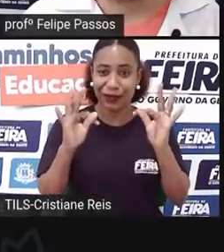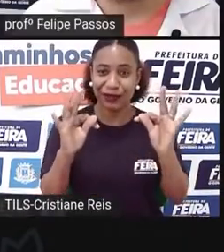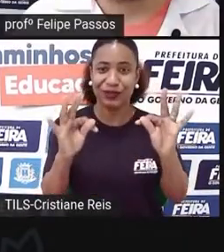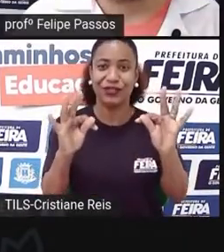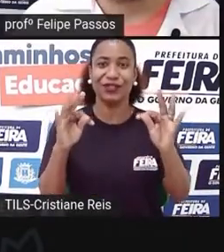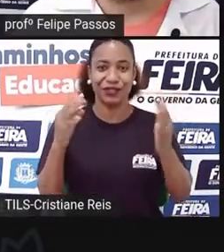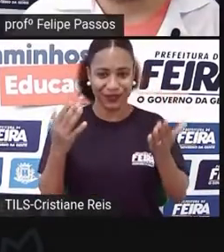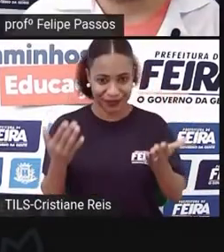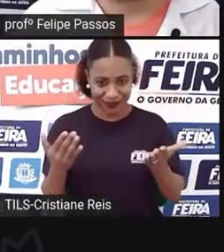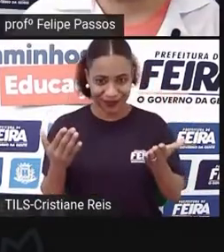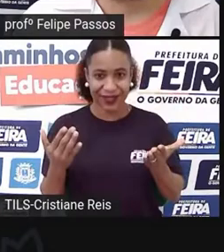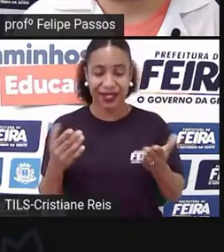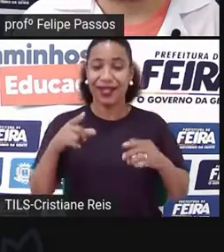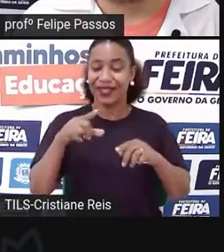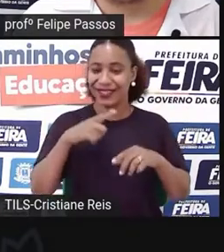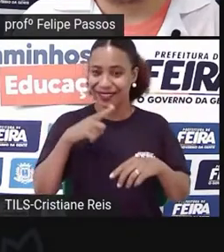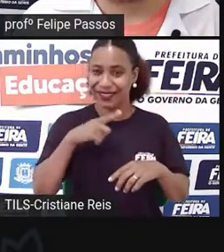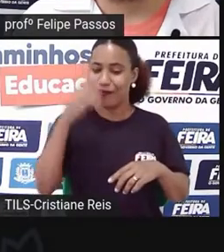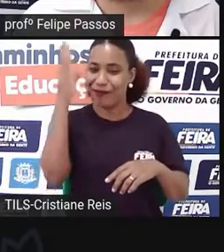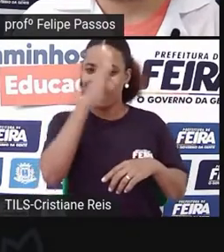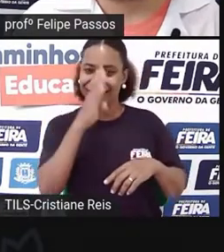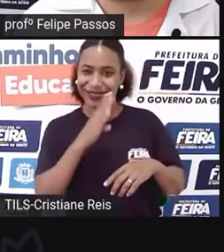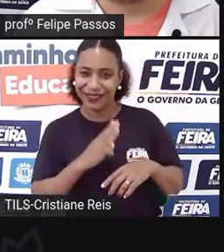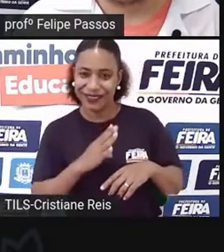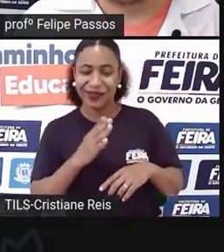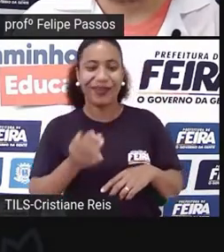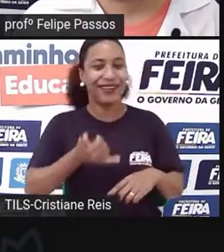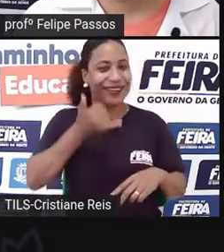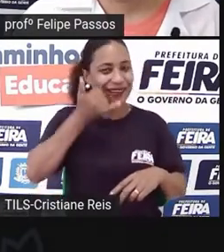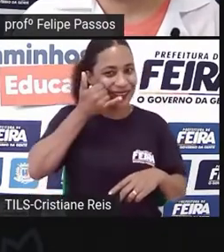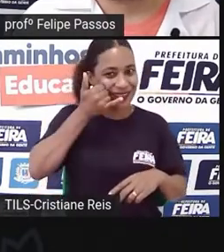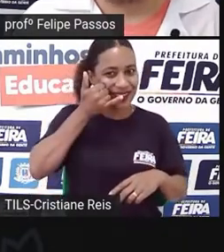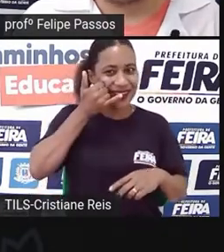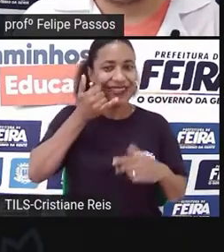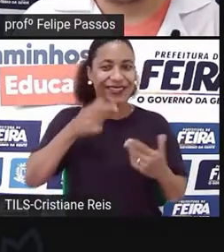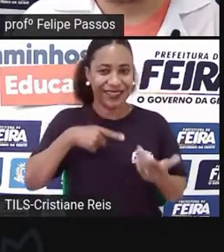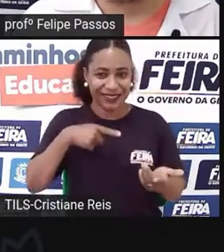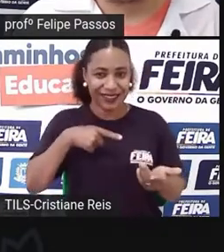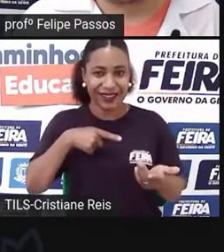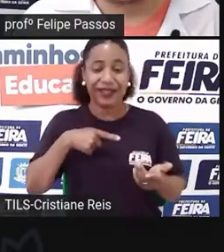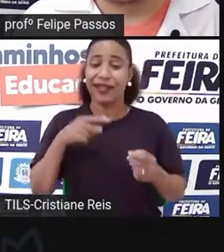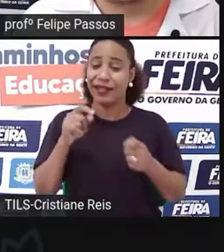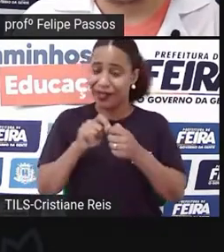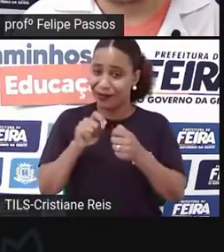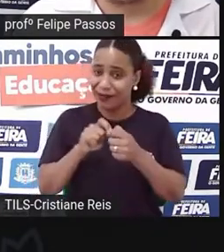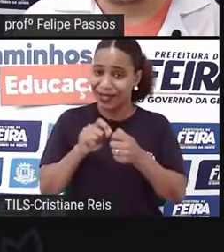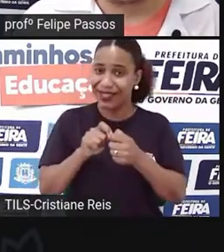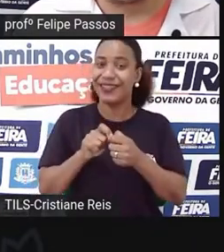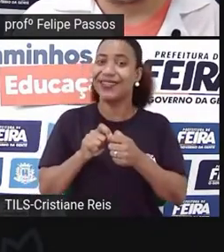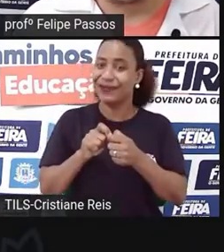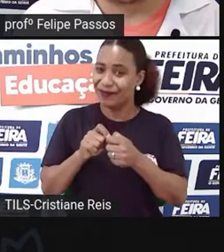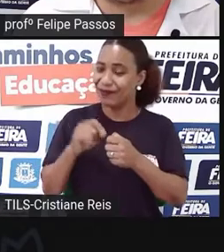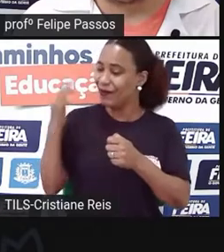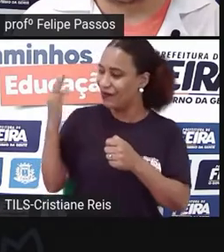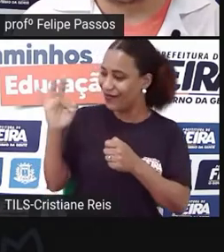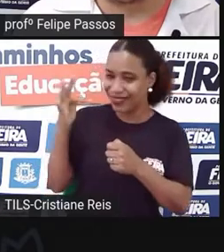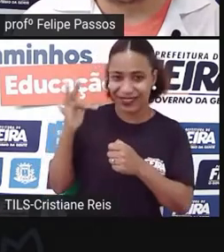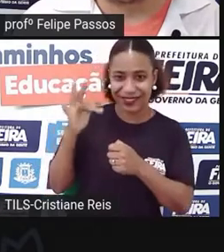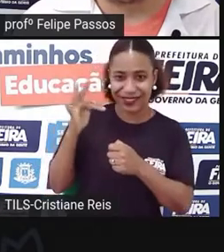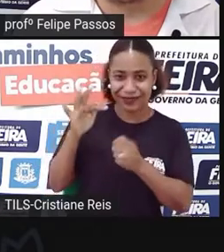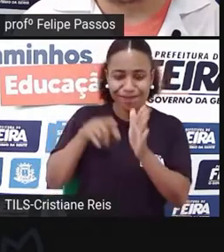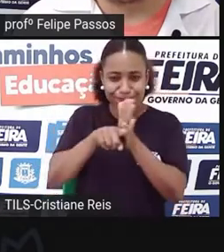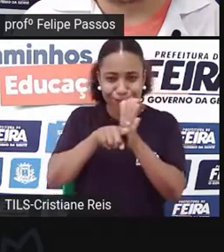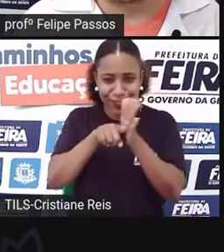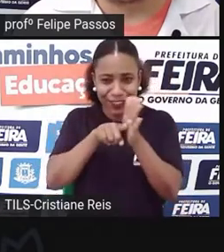trazer o telefone logo do início aqui para o Brasil e ele tinha um pesquisador francês que estava junto, né? Estava